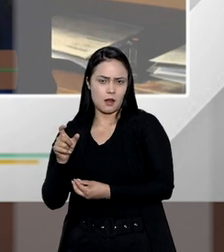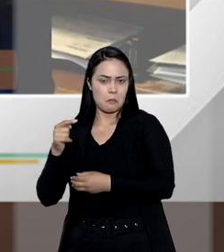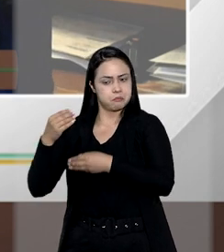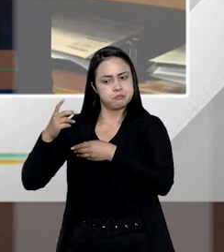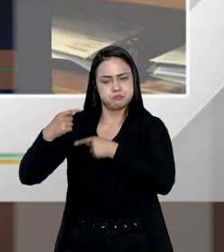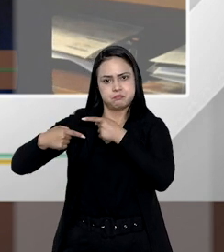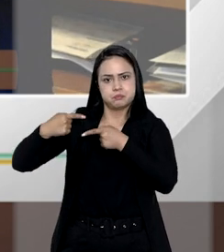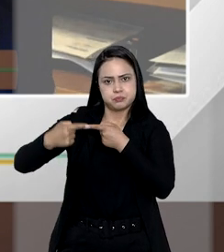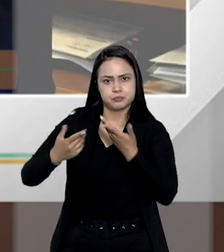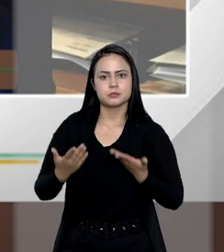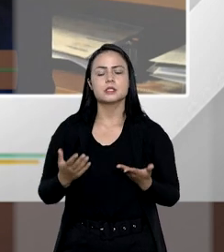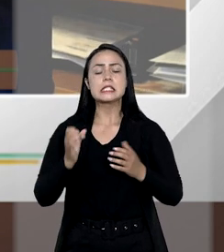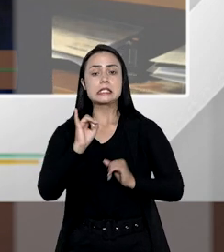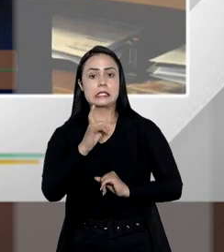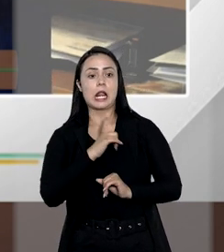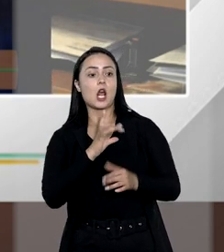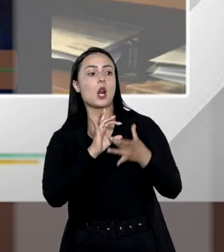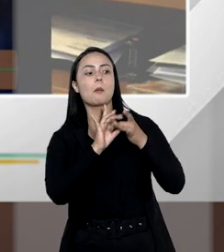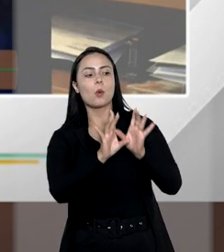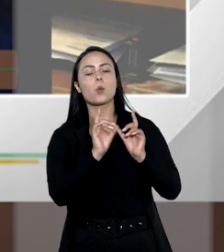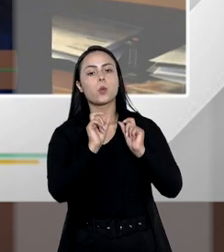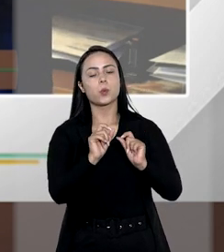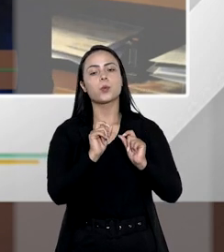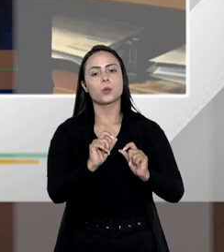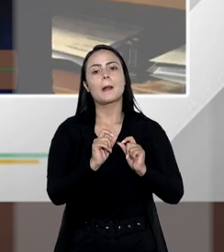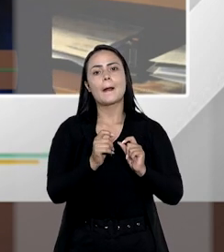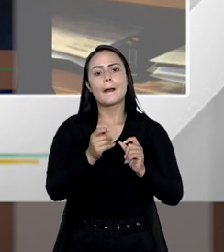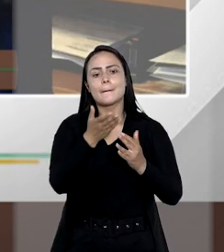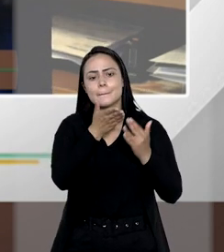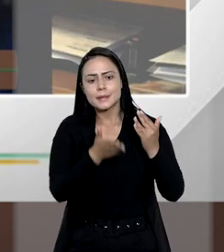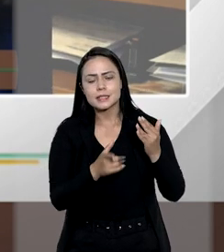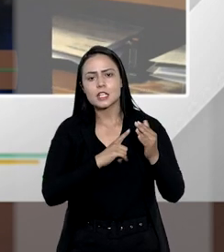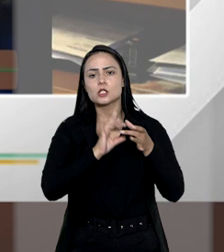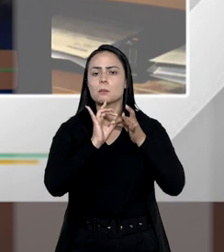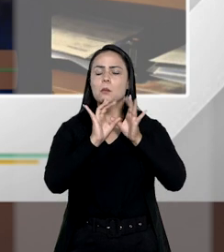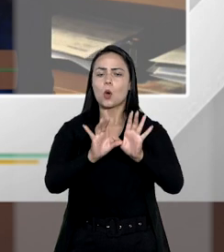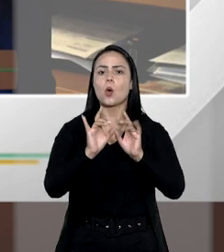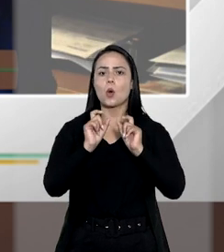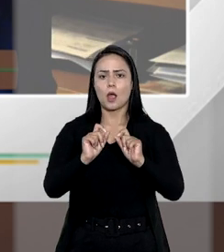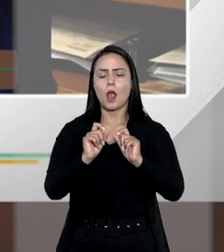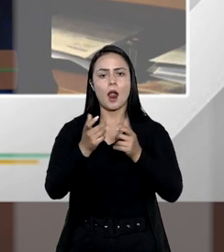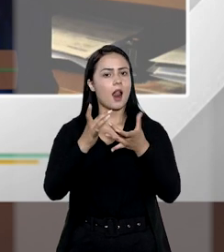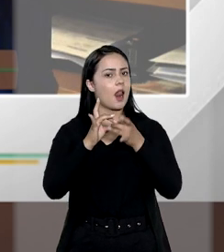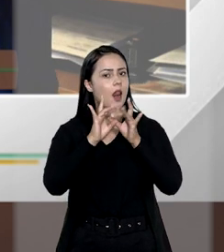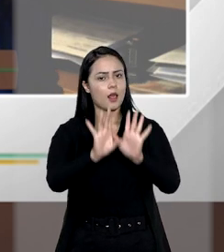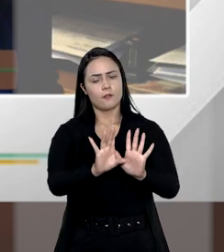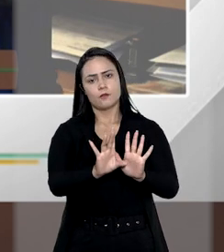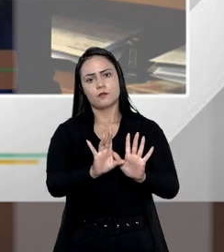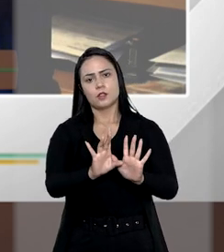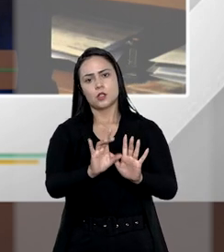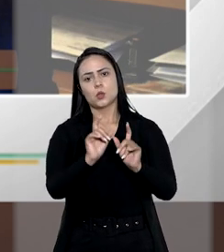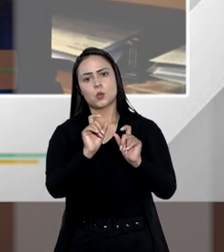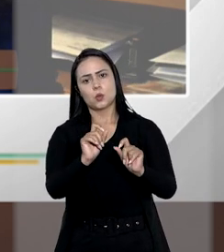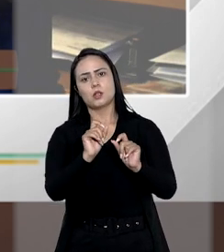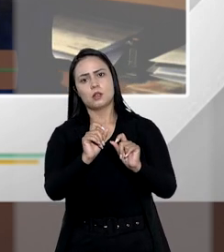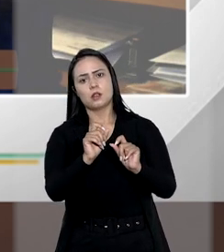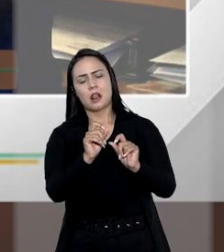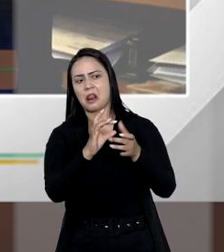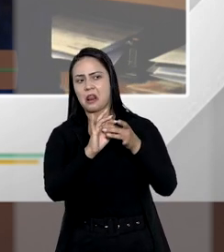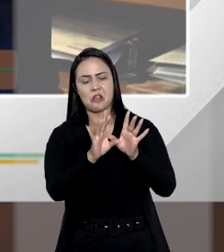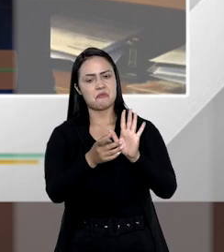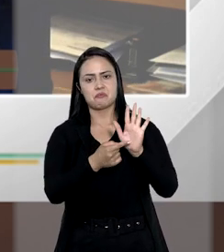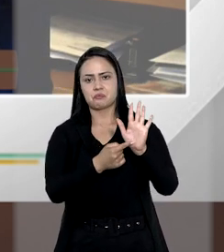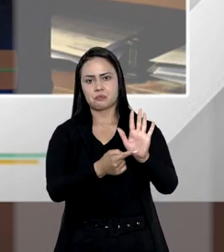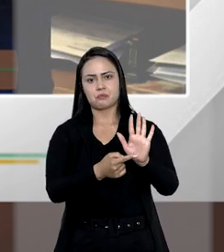os bens em vida, se ela condicionou que esta metade que ele dispôs é livre de colação, é